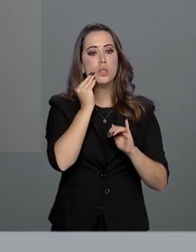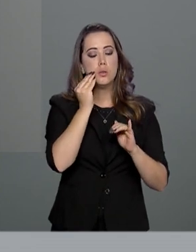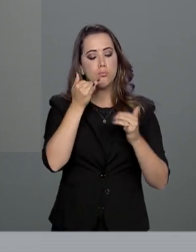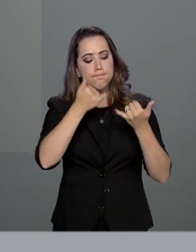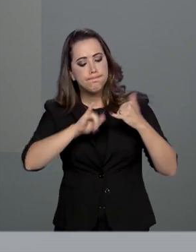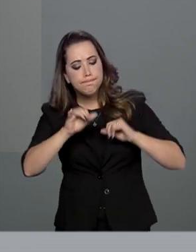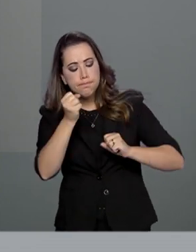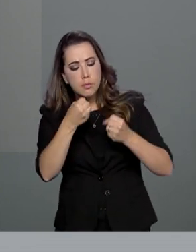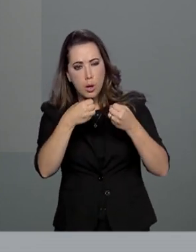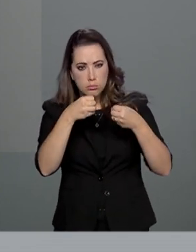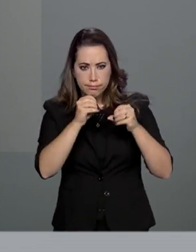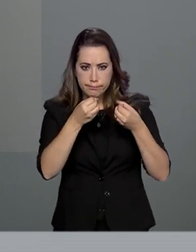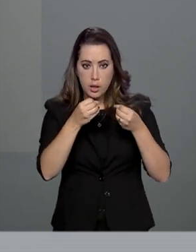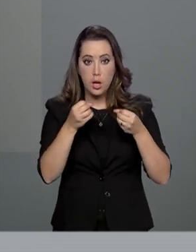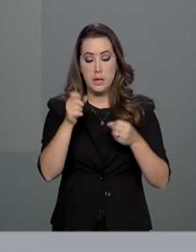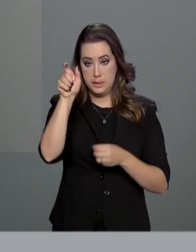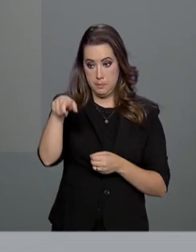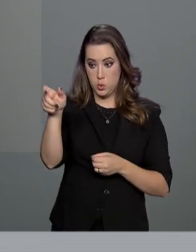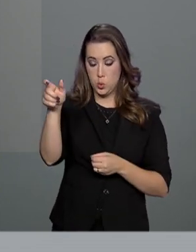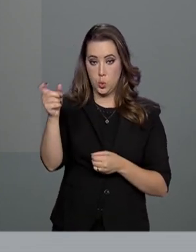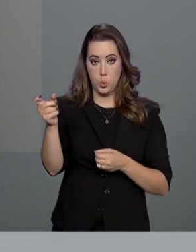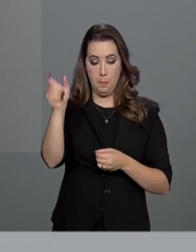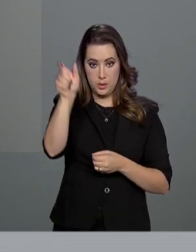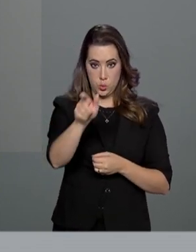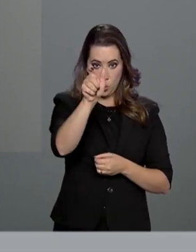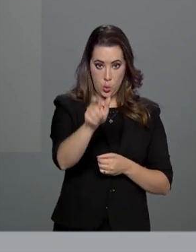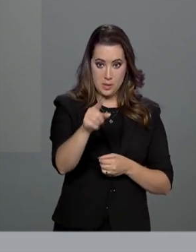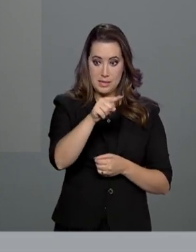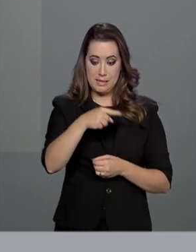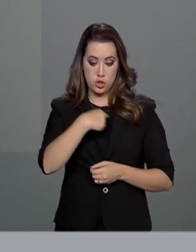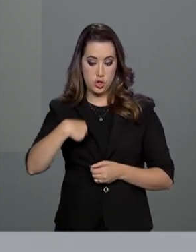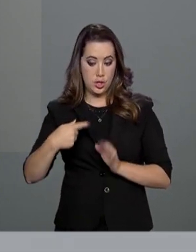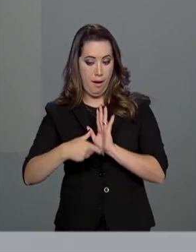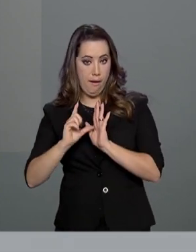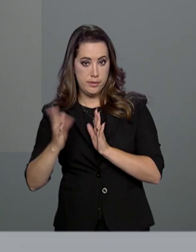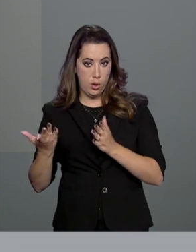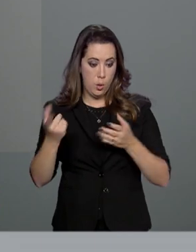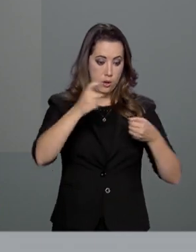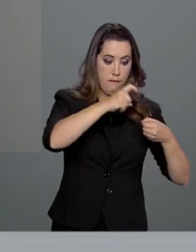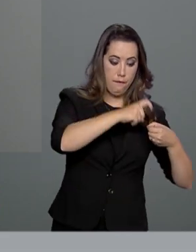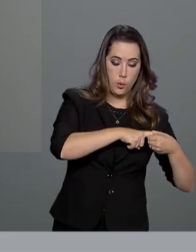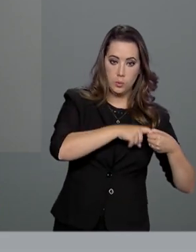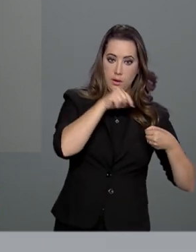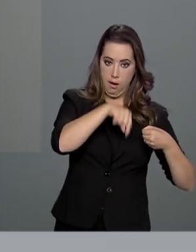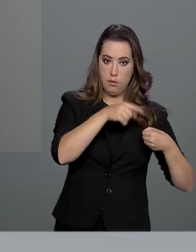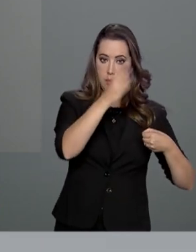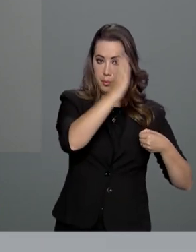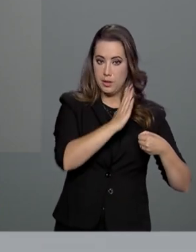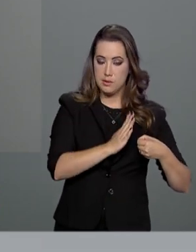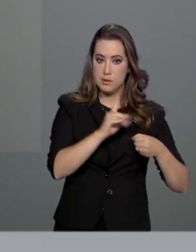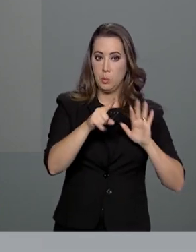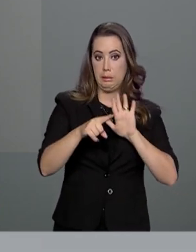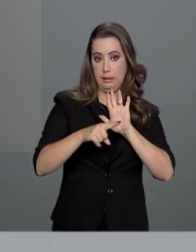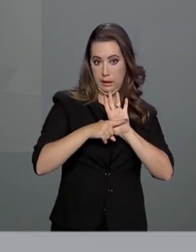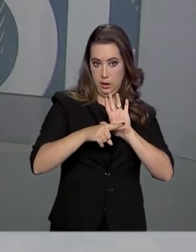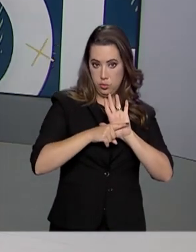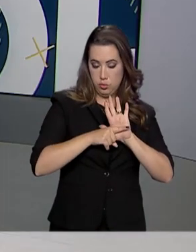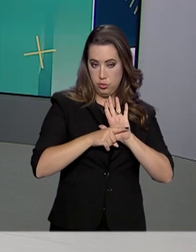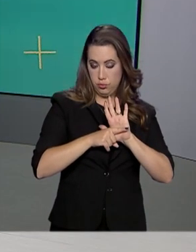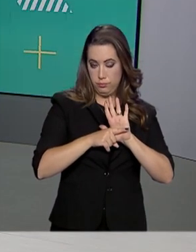repatriados da China, além de todos que acompanharam a operação regresso, deram negativo para o vírus.